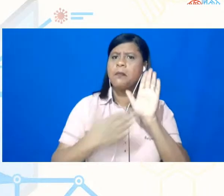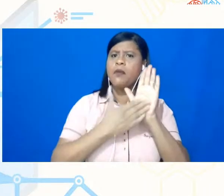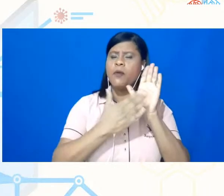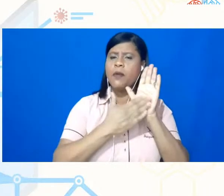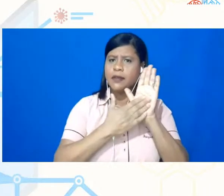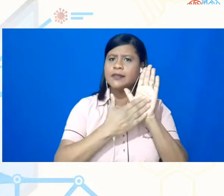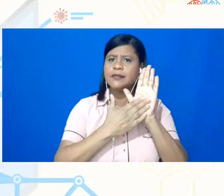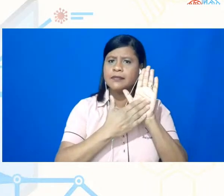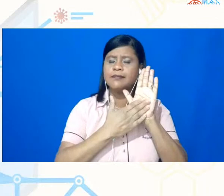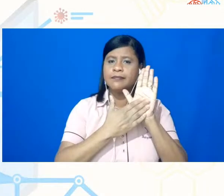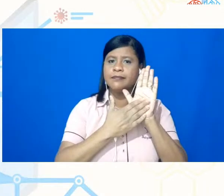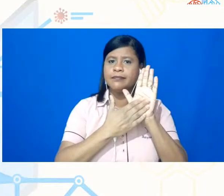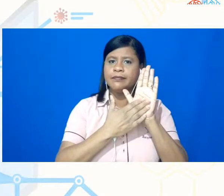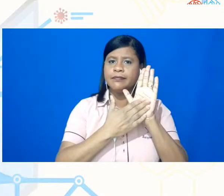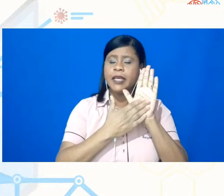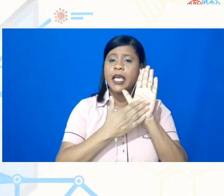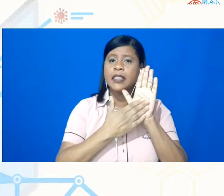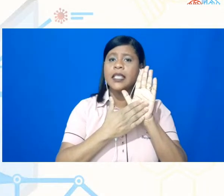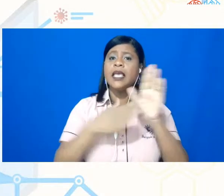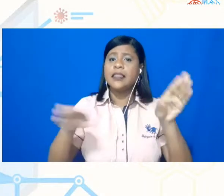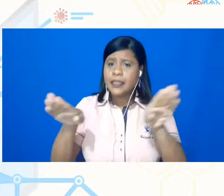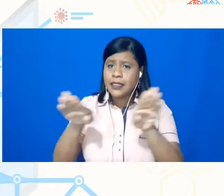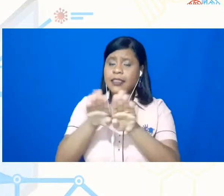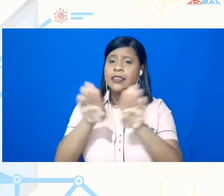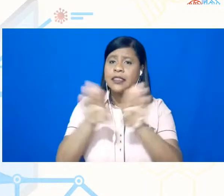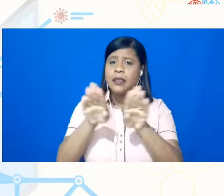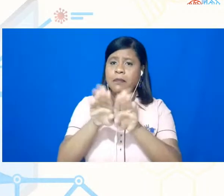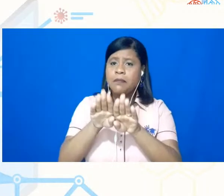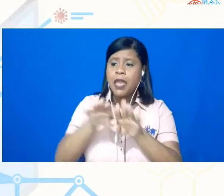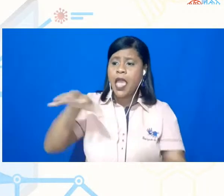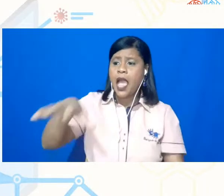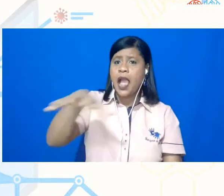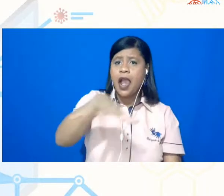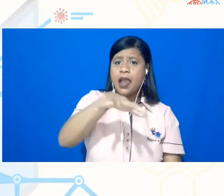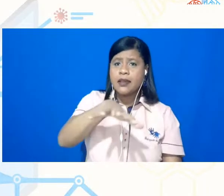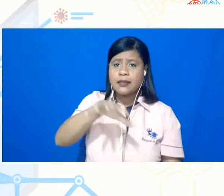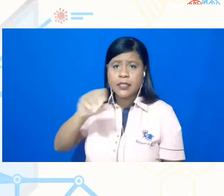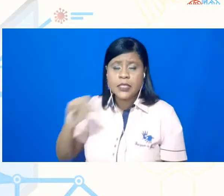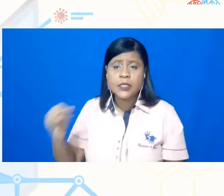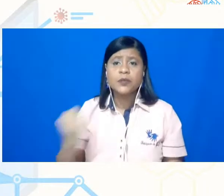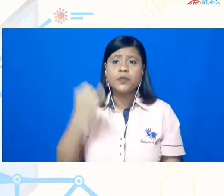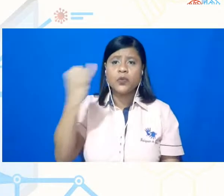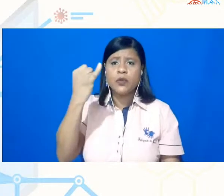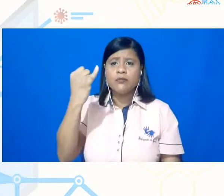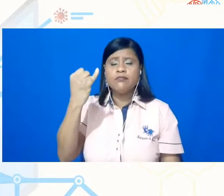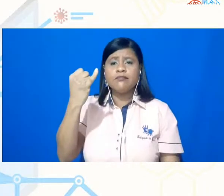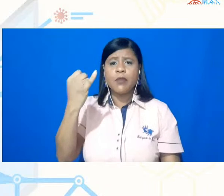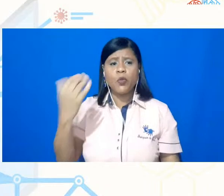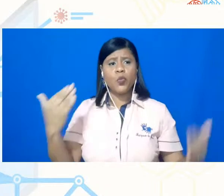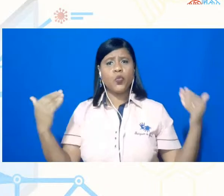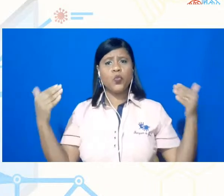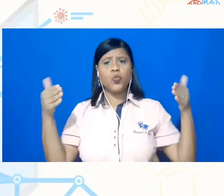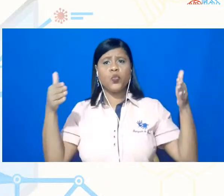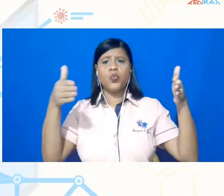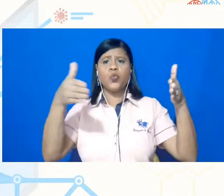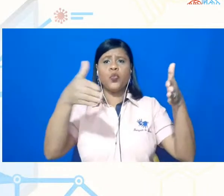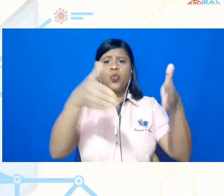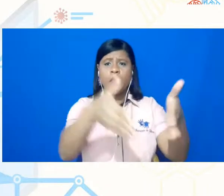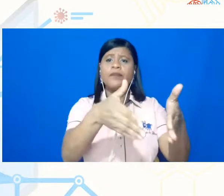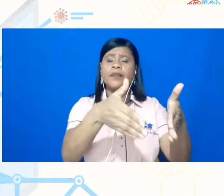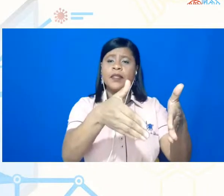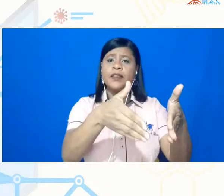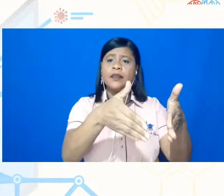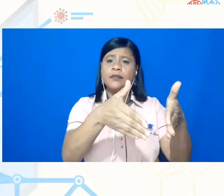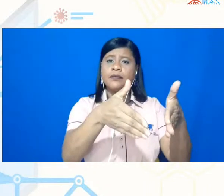cobrir partes importantes que convergem, né, para e da